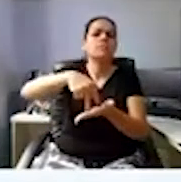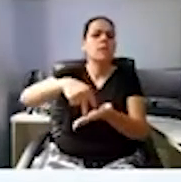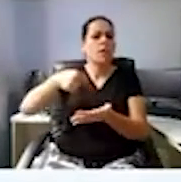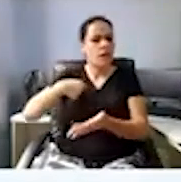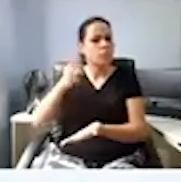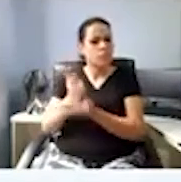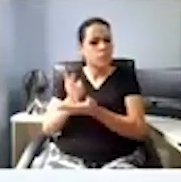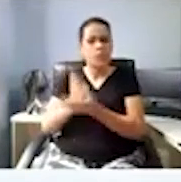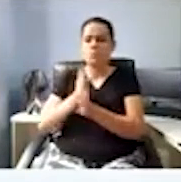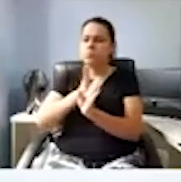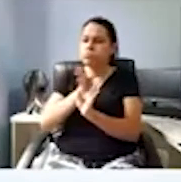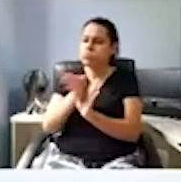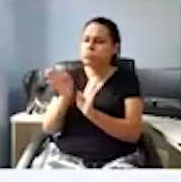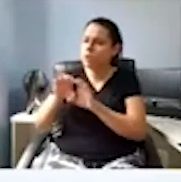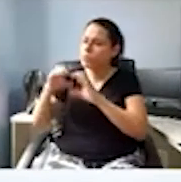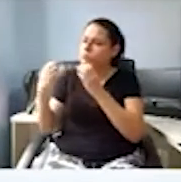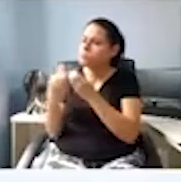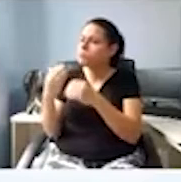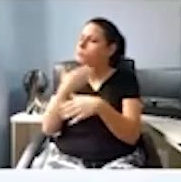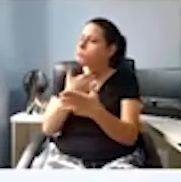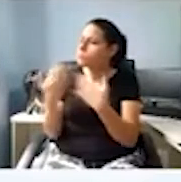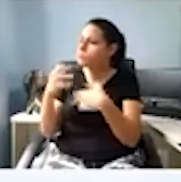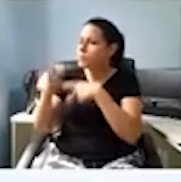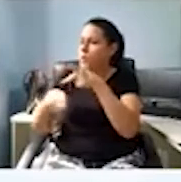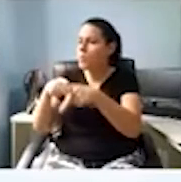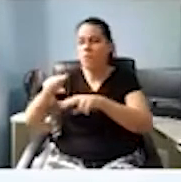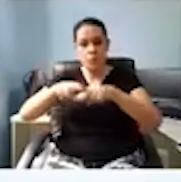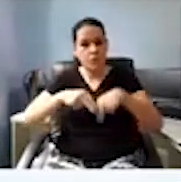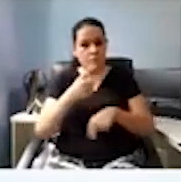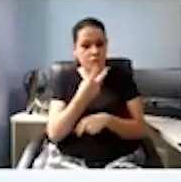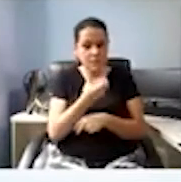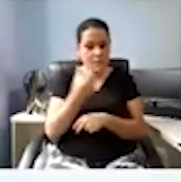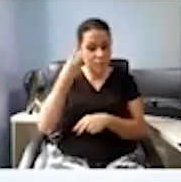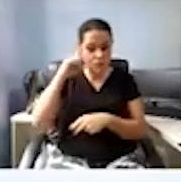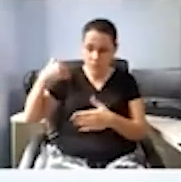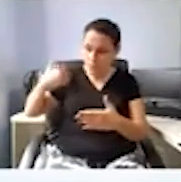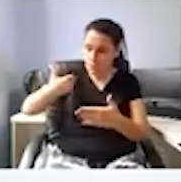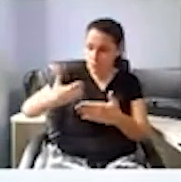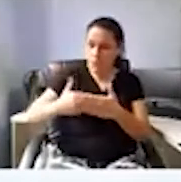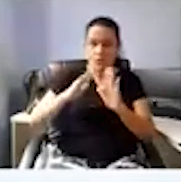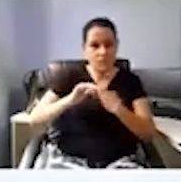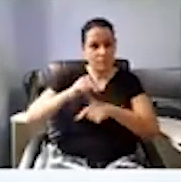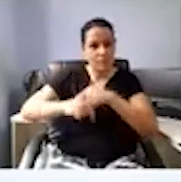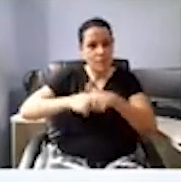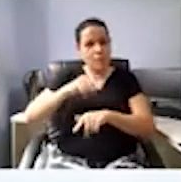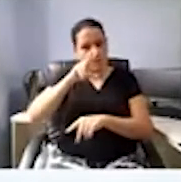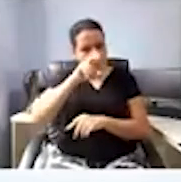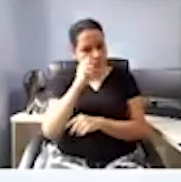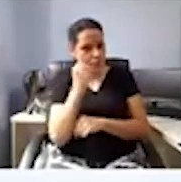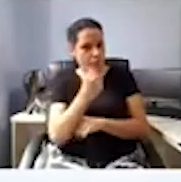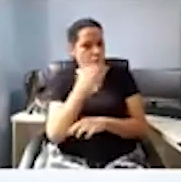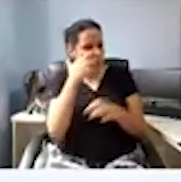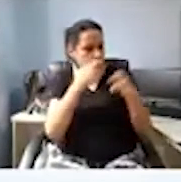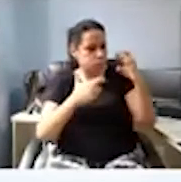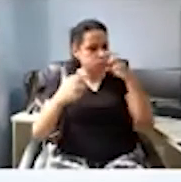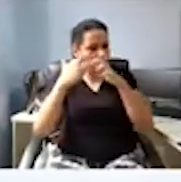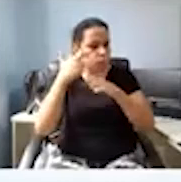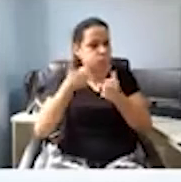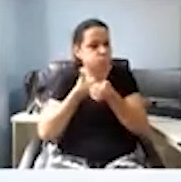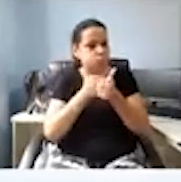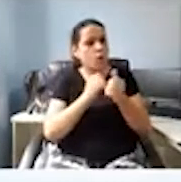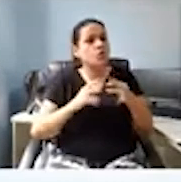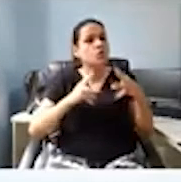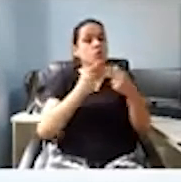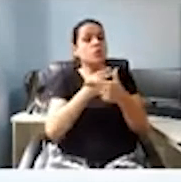comunidade. Graças a Deus, nesses 26 dias, já estamos fazendo um trabalho forte, acompanhando, fiscalizando principalmente as